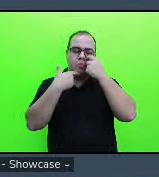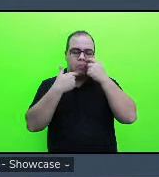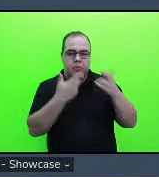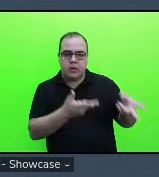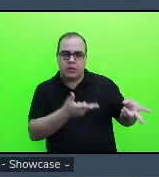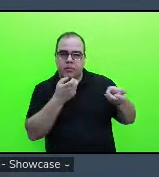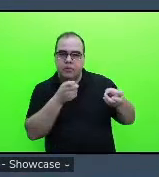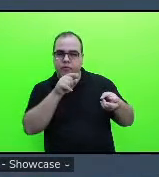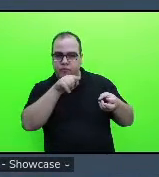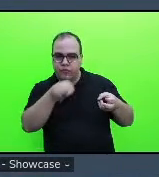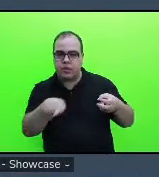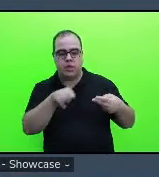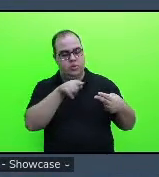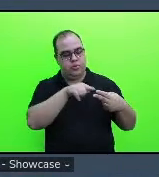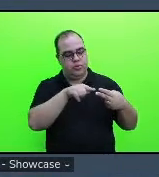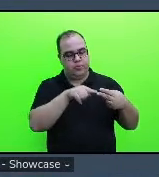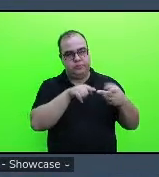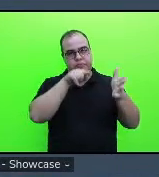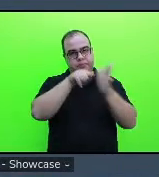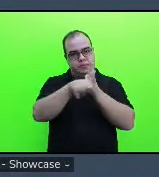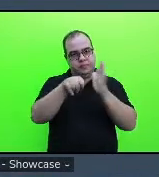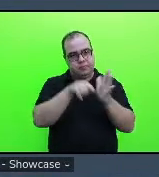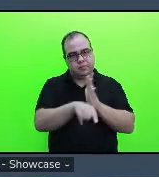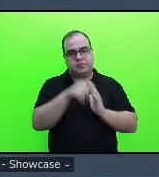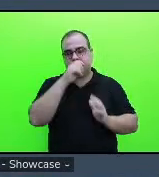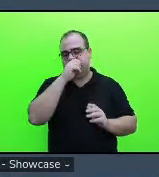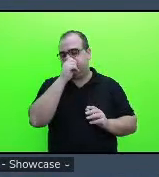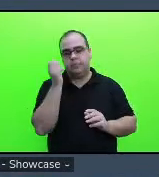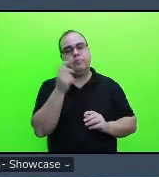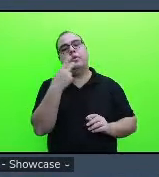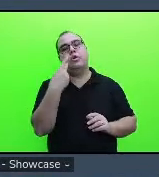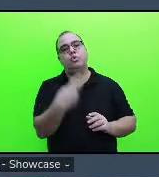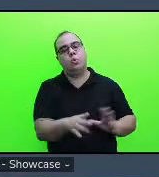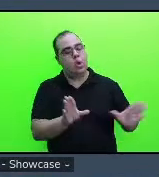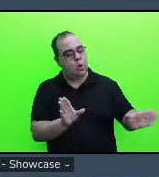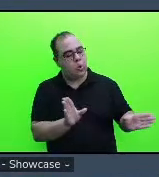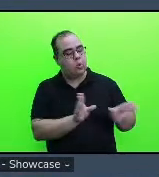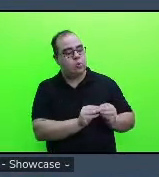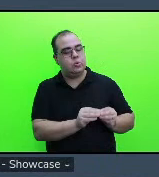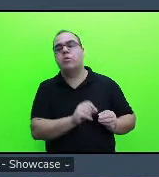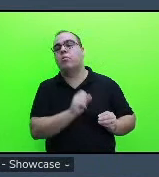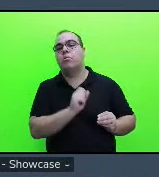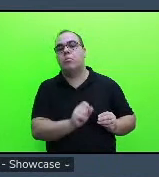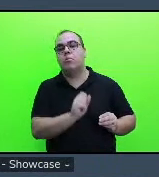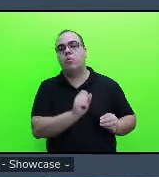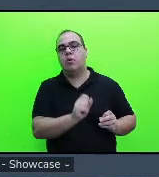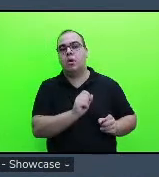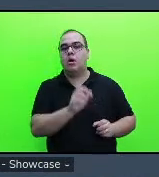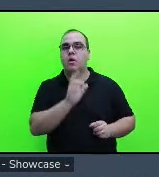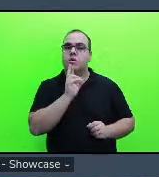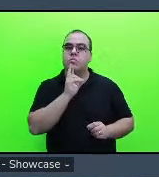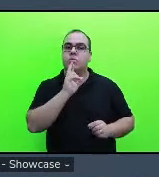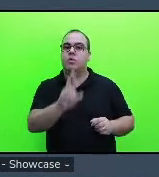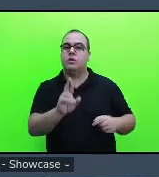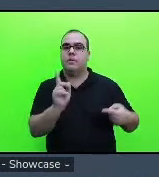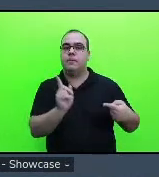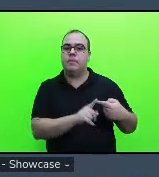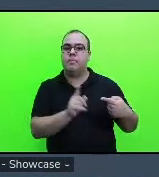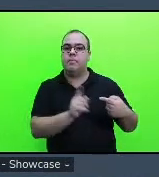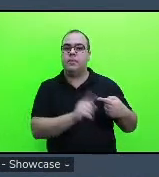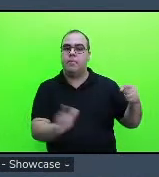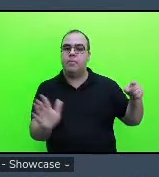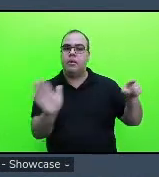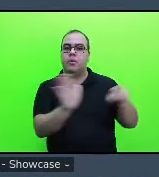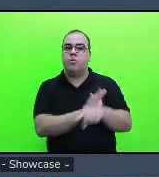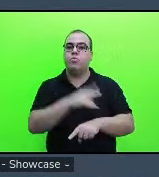questões eu até coloquei que a sua conclusão do que falta né é a resposta a primeira questão do seu trabalho que eu não anotei